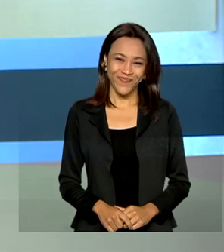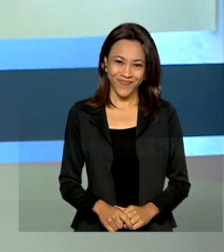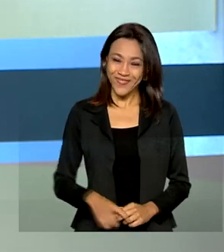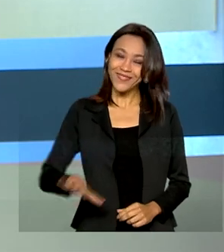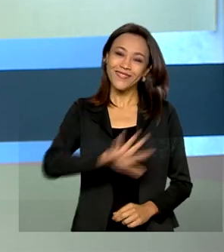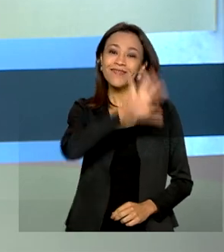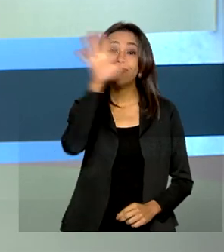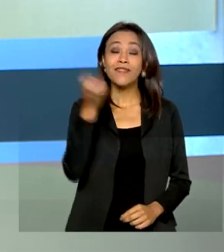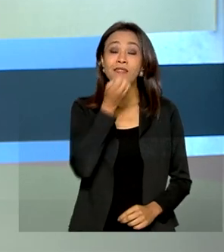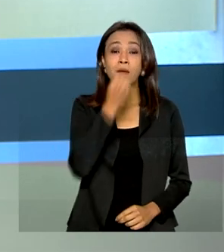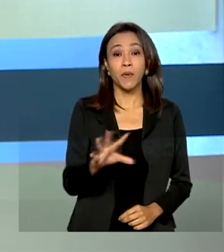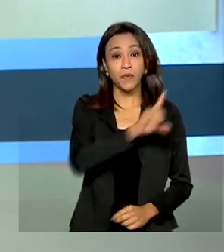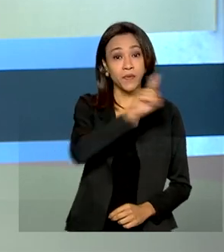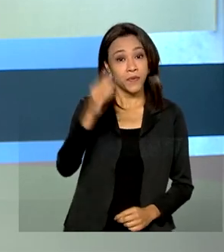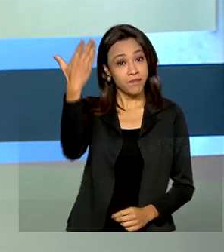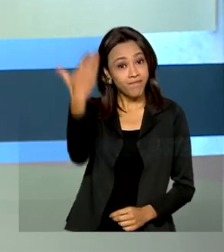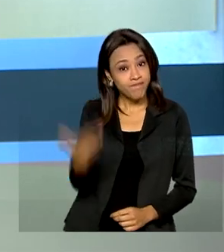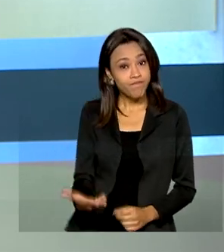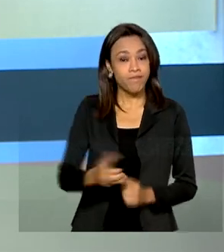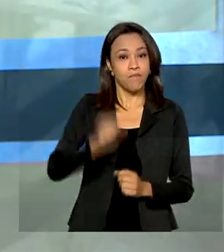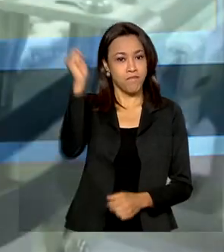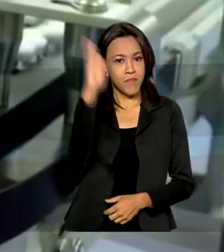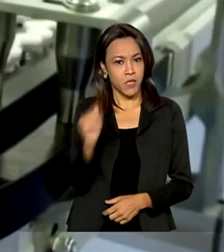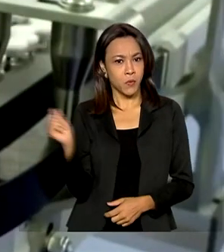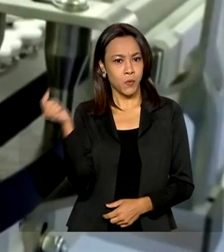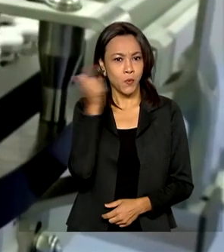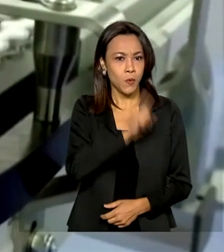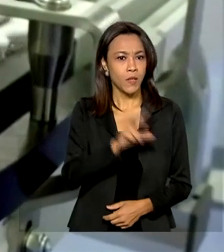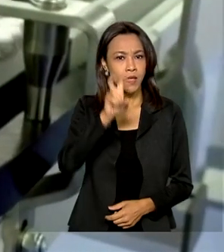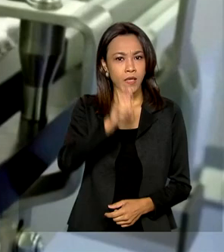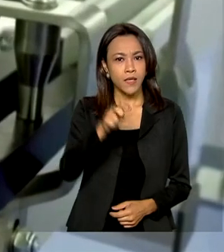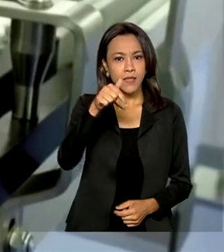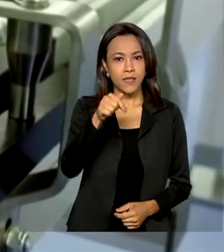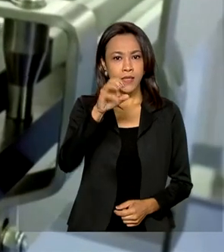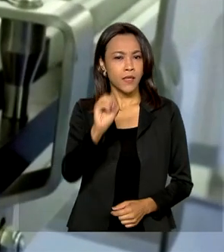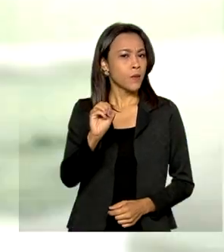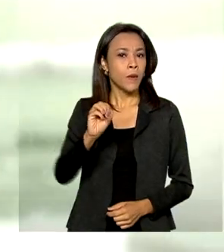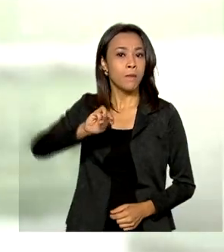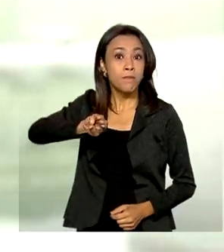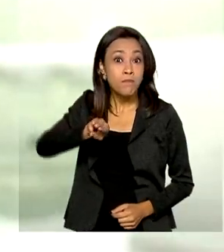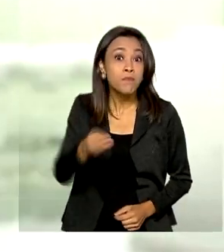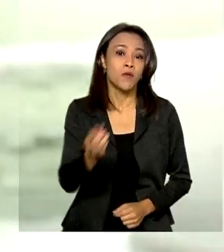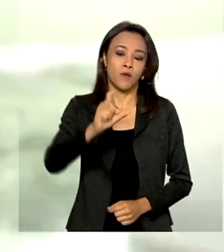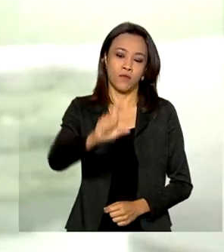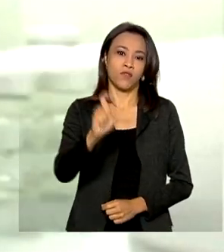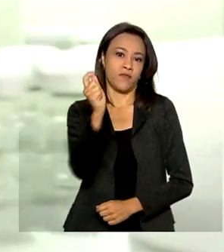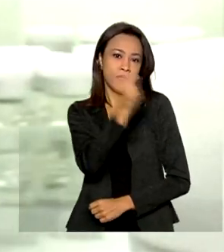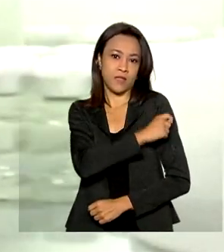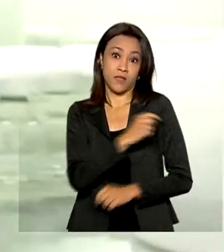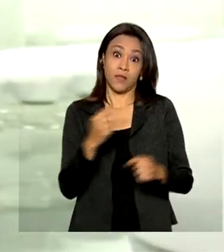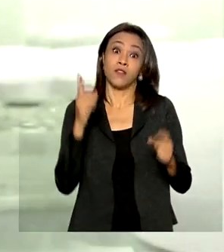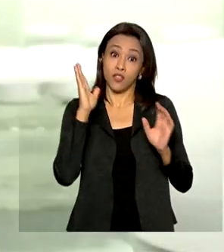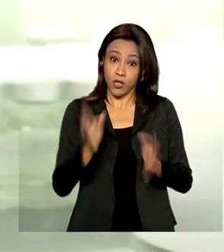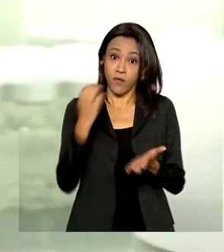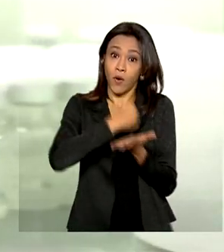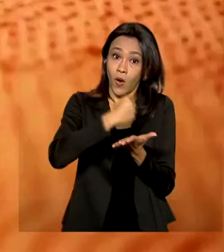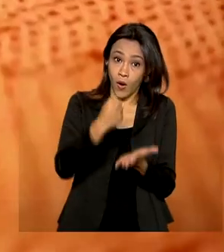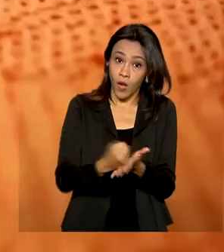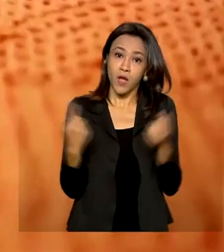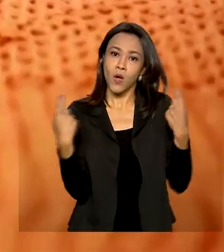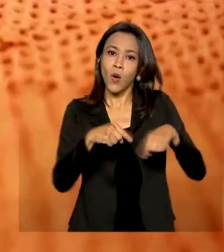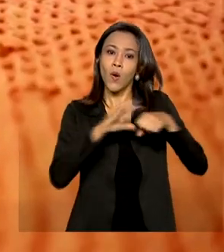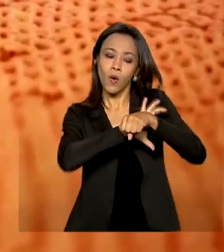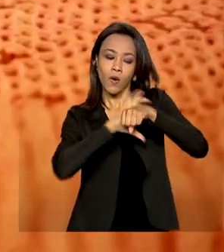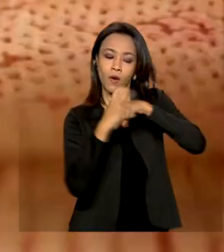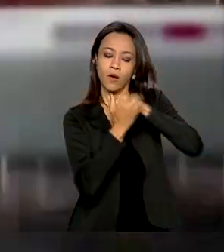Olá, bom dia pra você. Brasil chega à marca de 570 milhões de vacinas contratadas contra a Covid-19